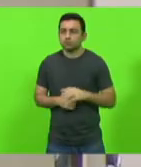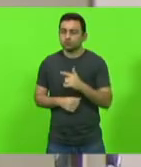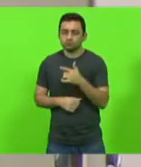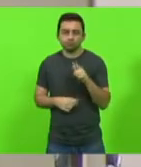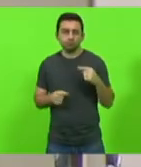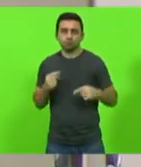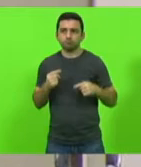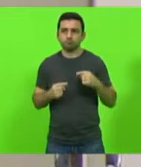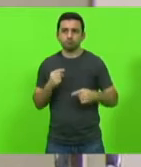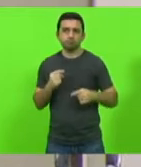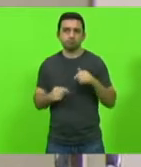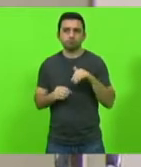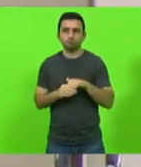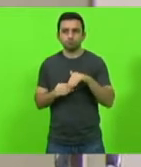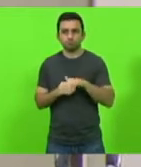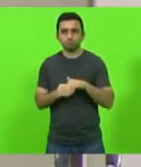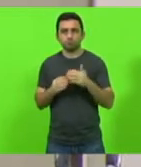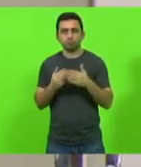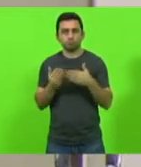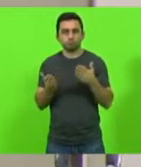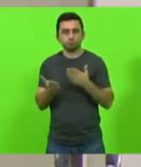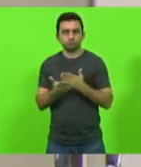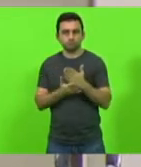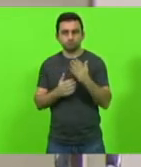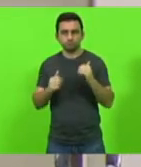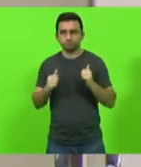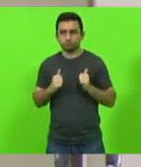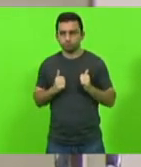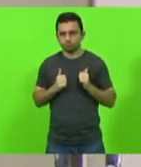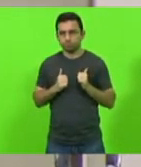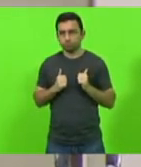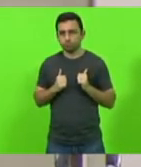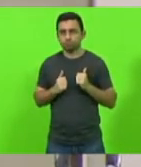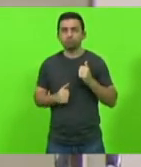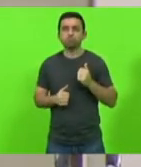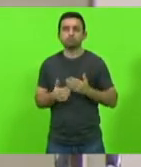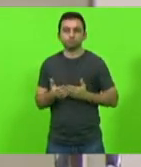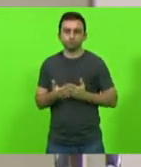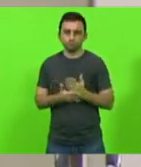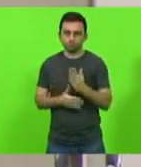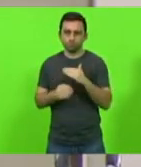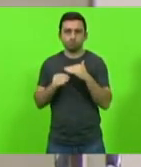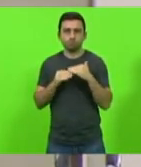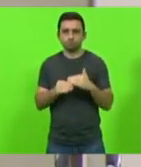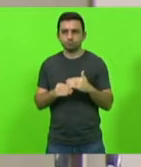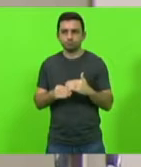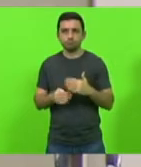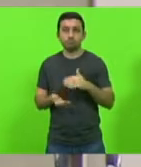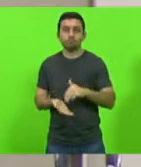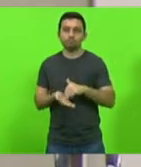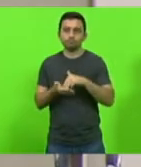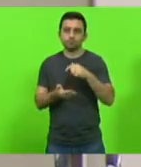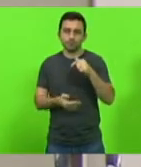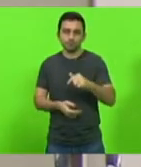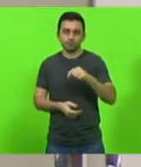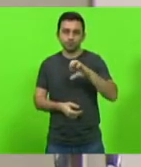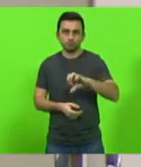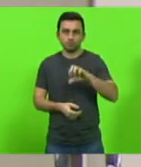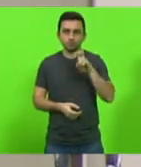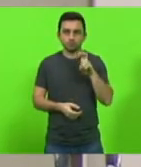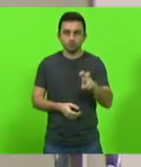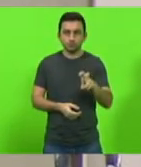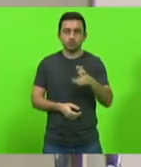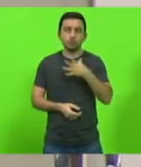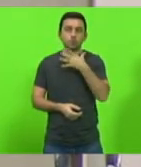discutir em votação deputados que aprovam permaneçam como se encontra aprovado por unanimidade moção 795 autor deputado Valdir